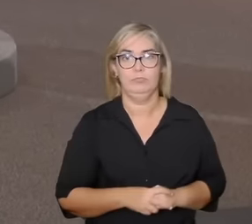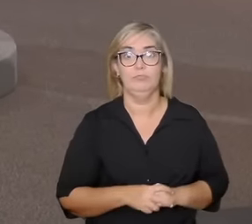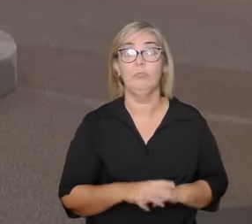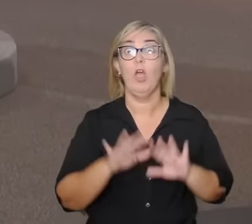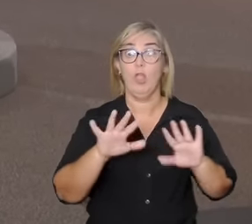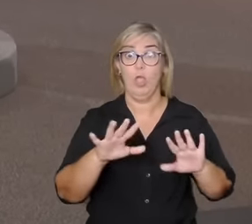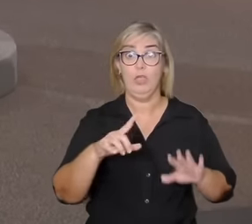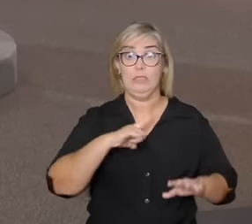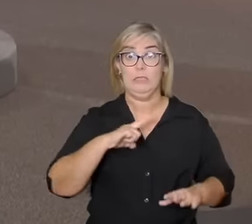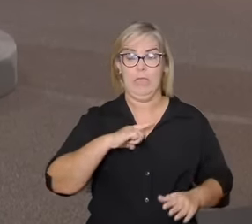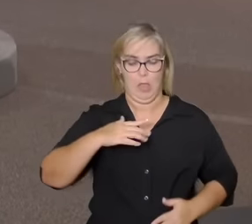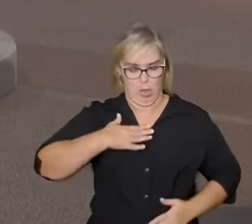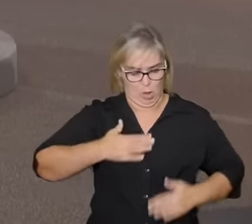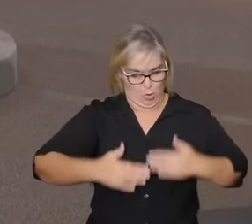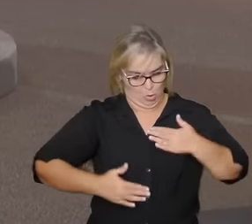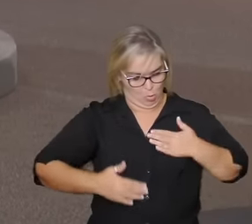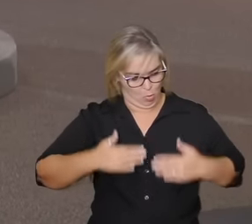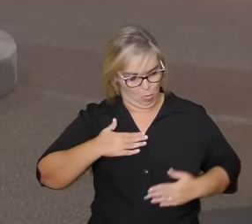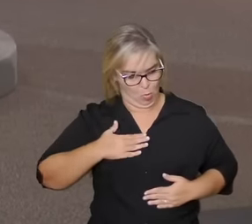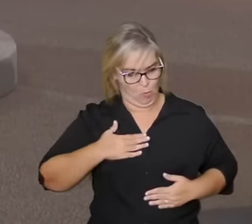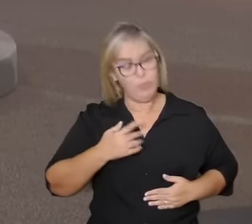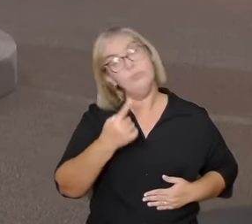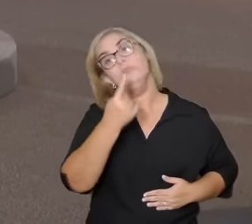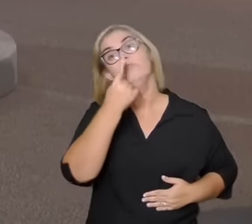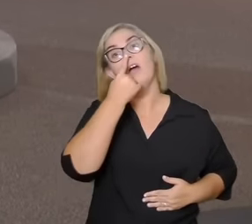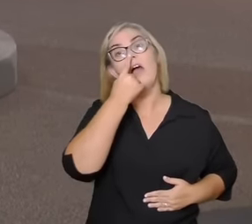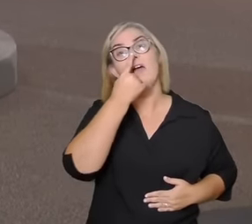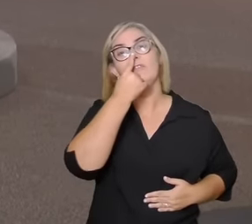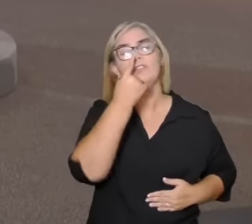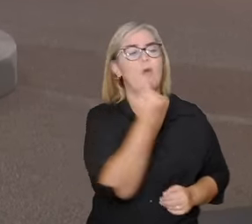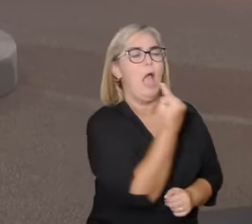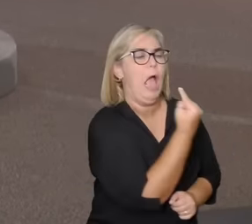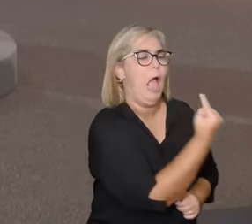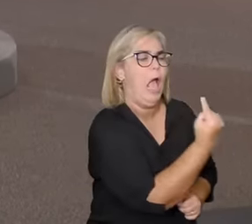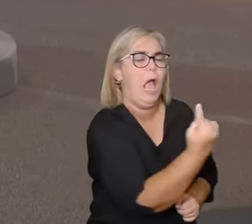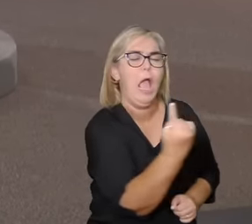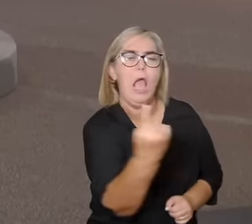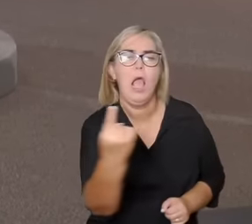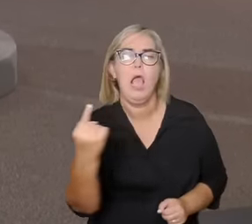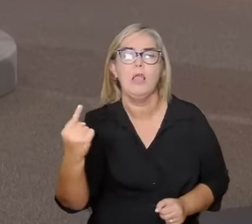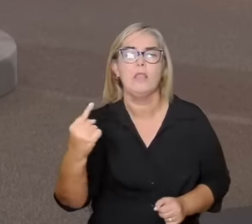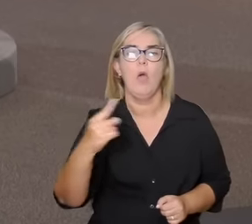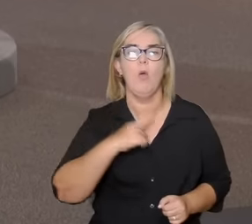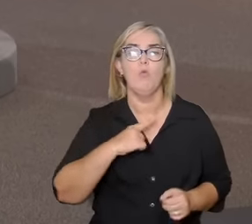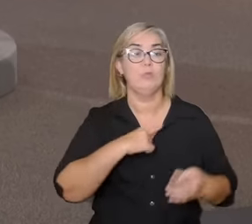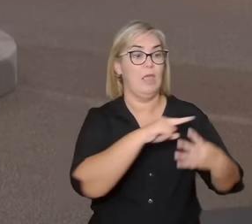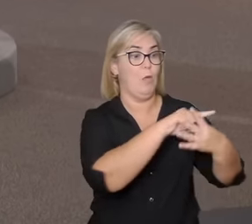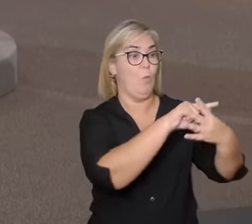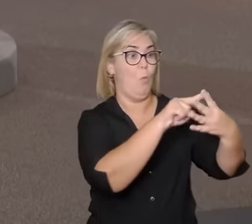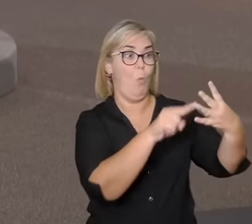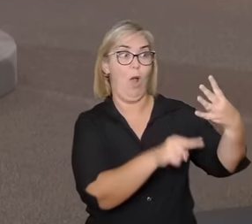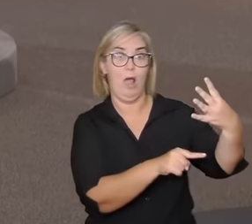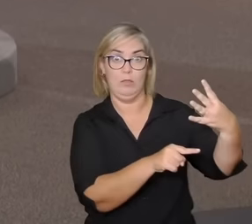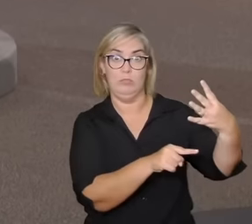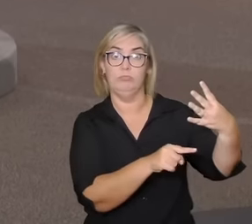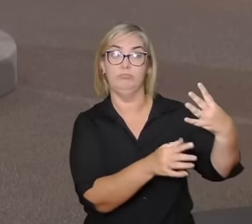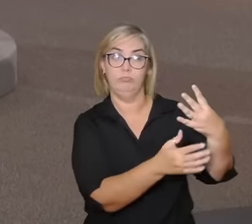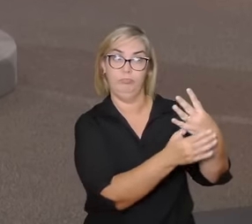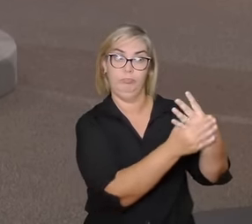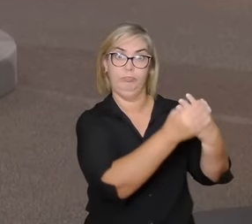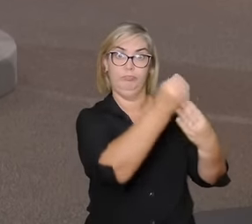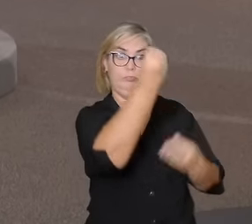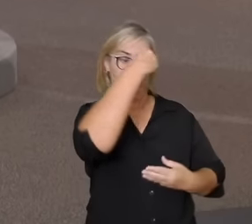afetivo onde cada um de nós é composto por esses quatro elementos e as